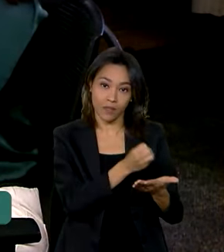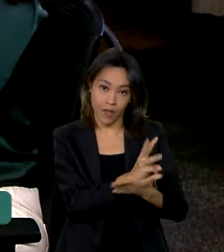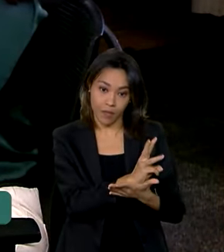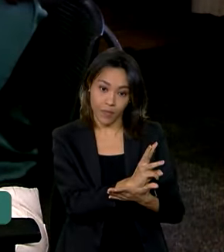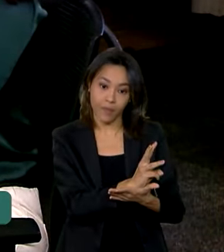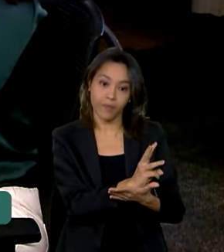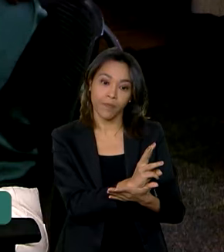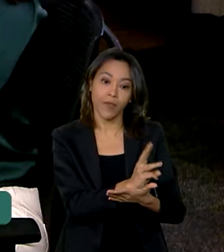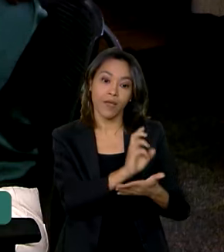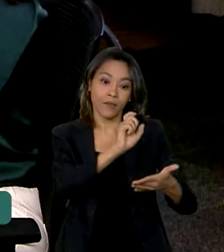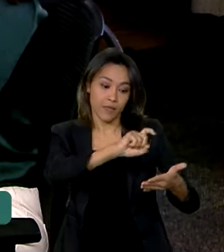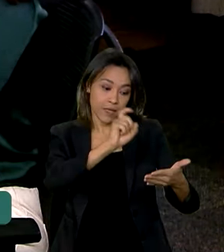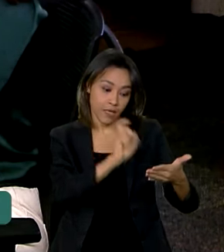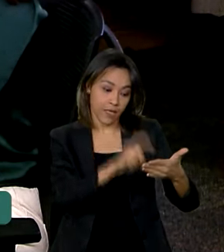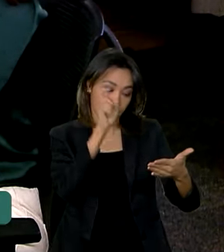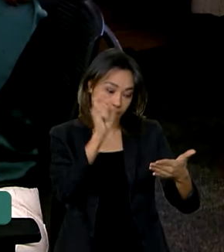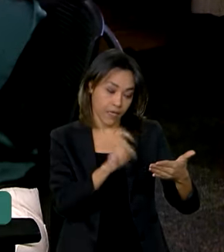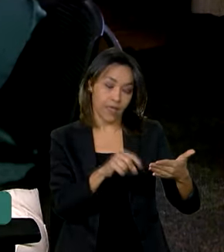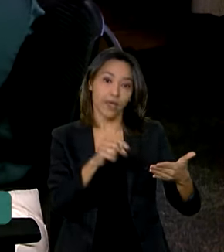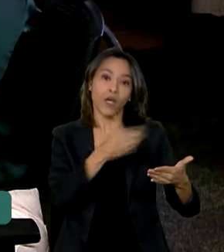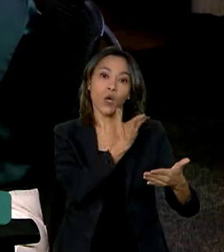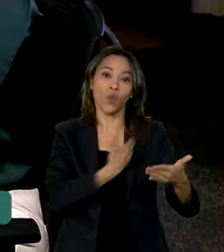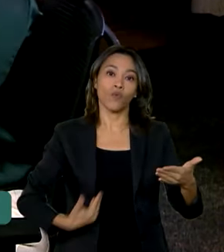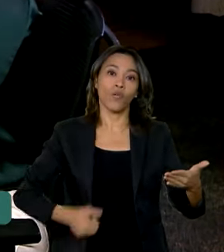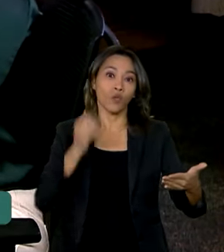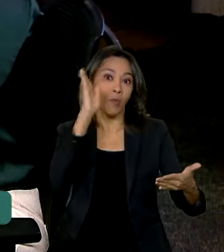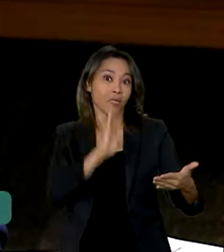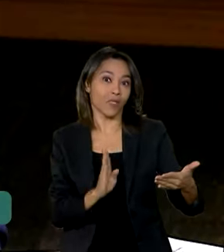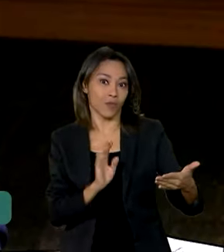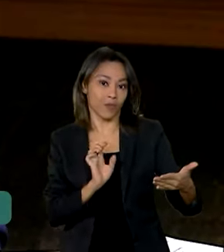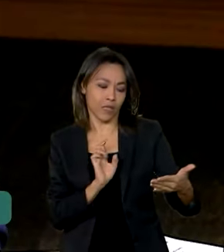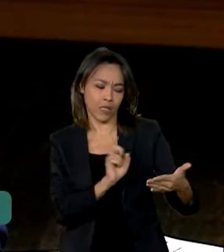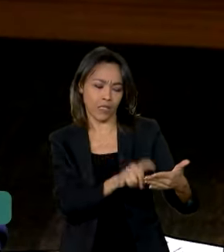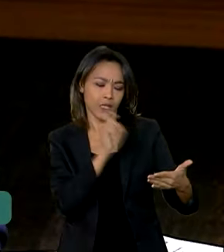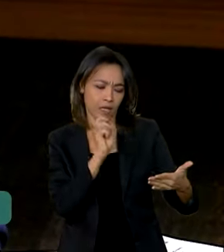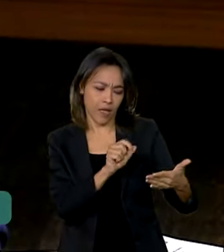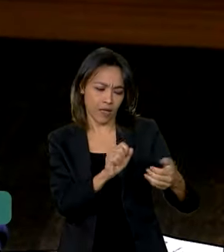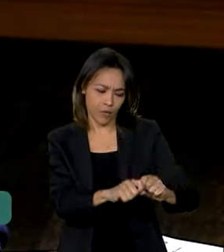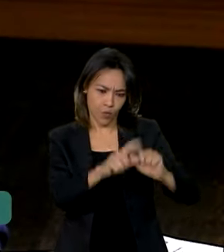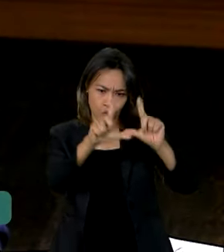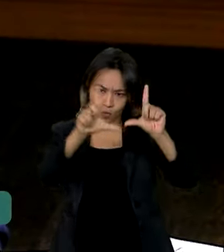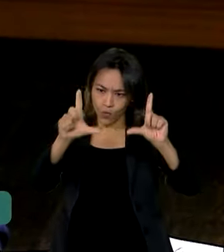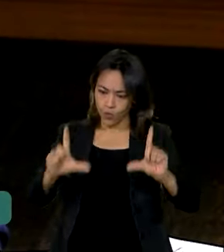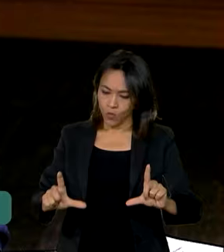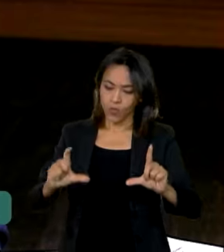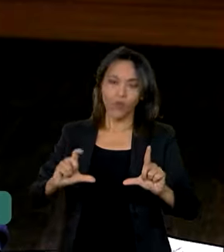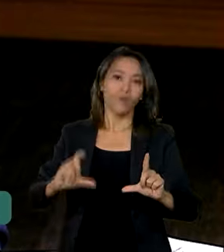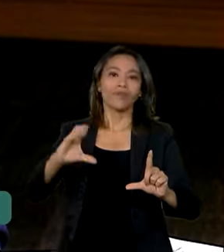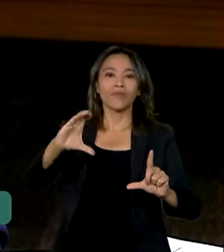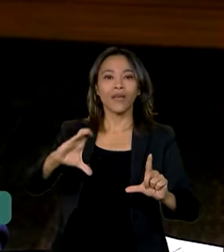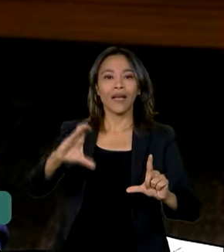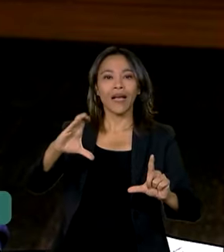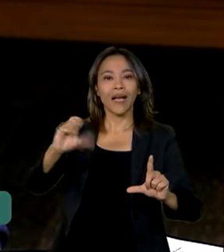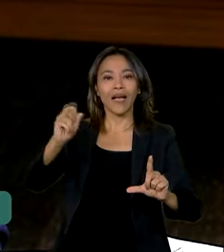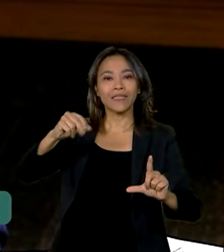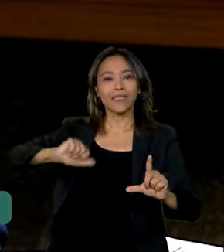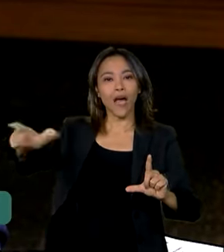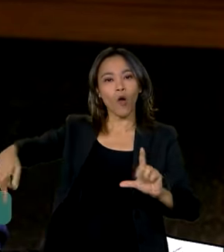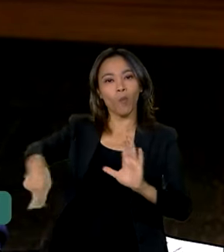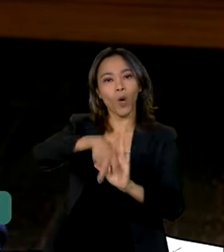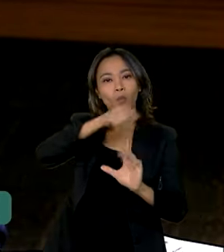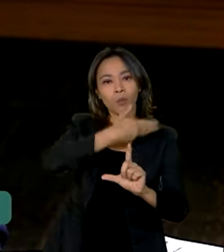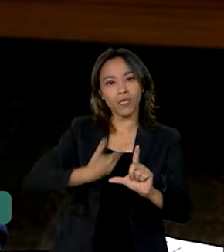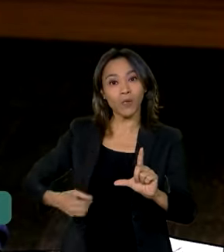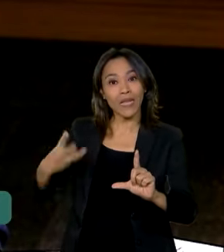Você clica aí, Governo do Brasil. Você vai ver o canal do Governo do Brasil. São 30 mil